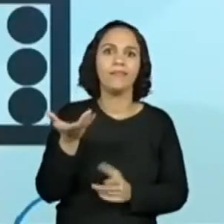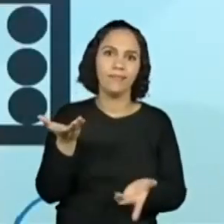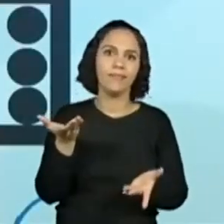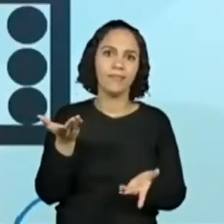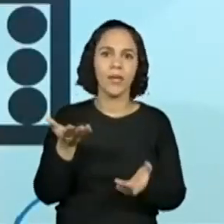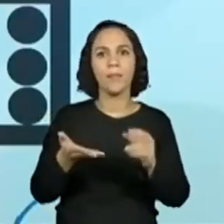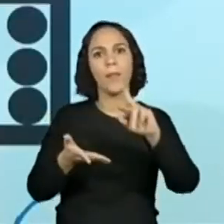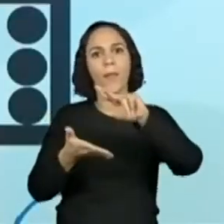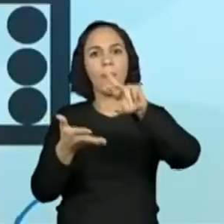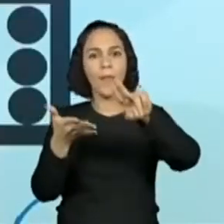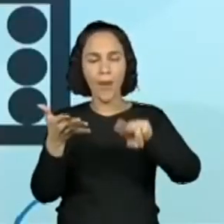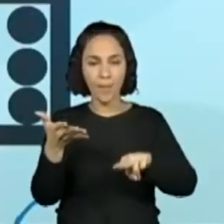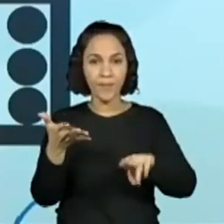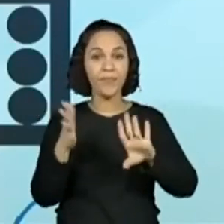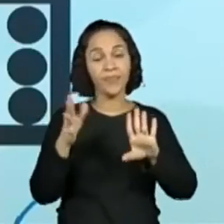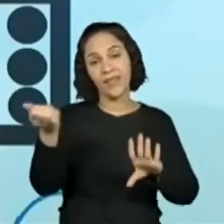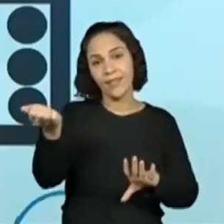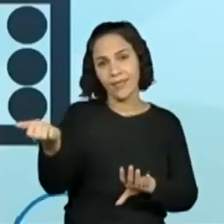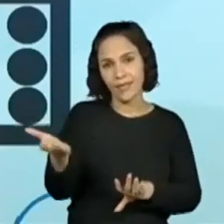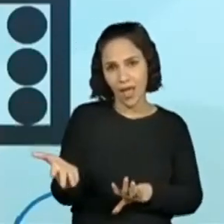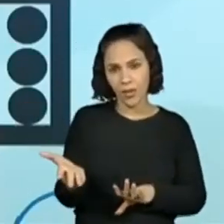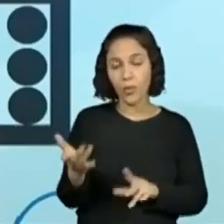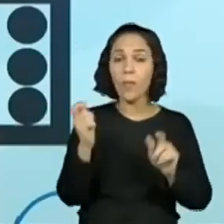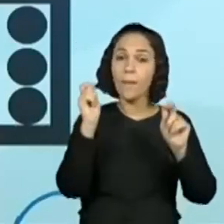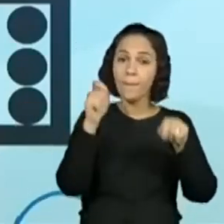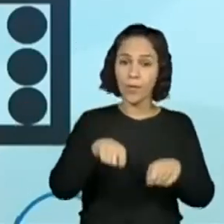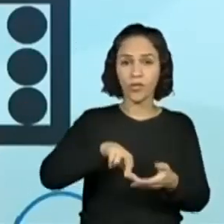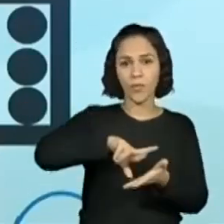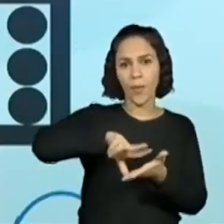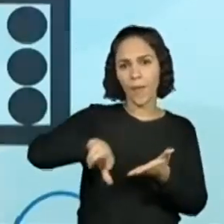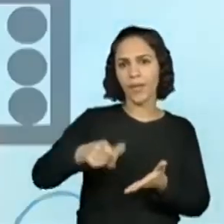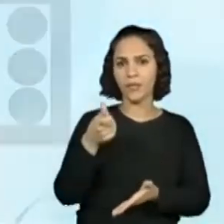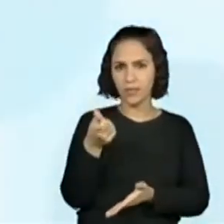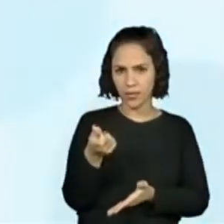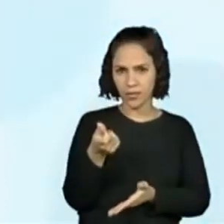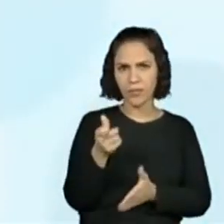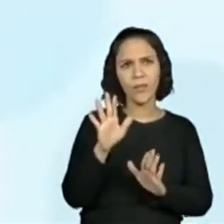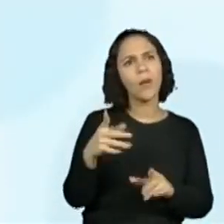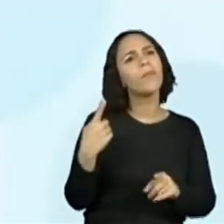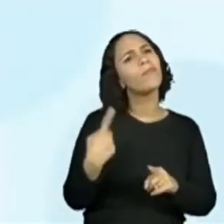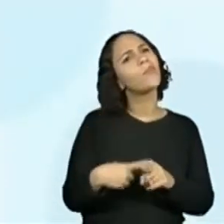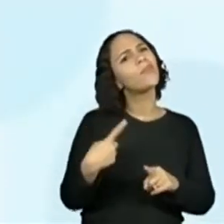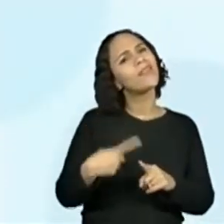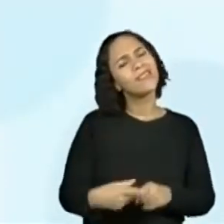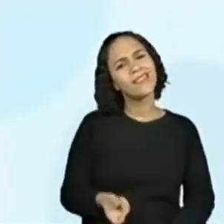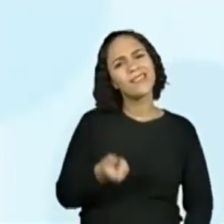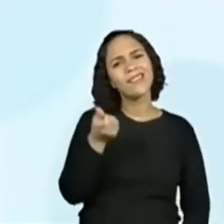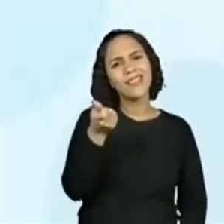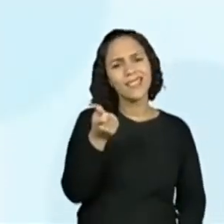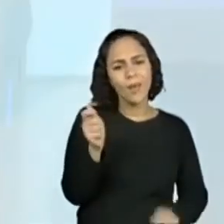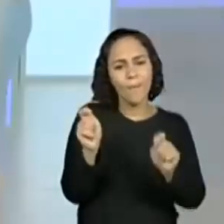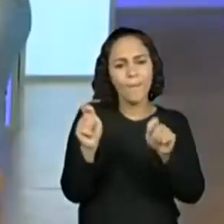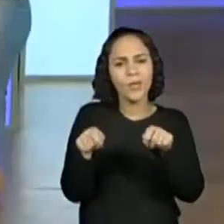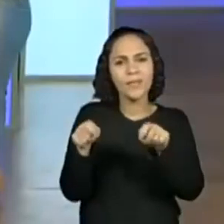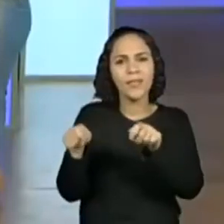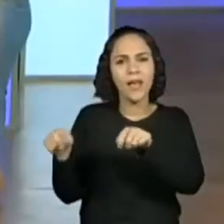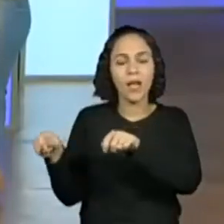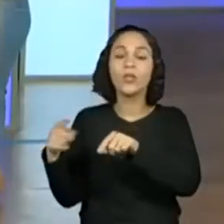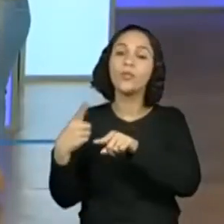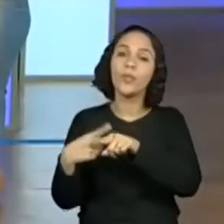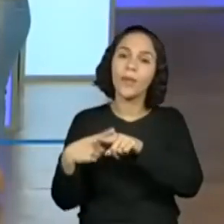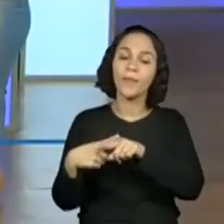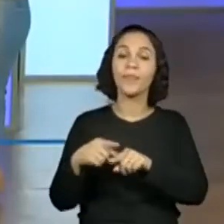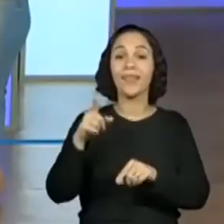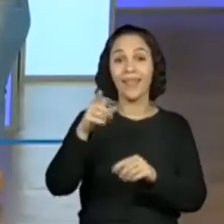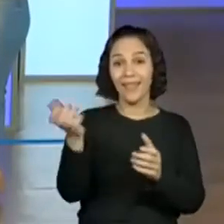no lançamento de um dado, nós temos seis possibilidades. Mas, Proaline, por que seis possibilidades? Porque um dado